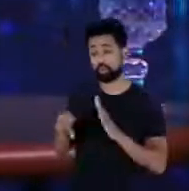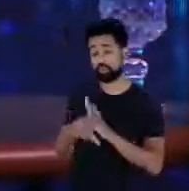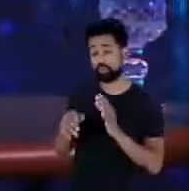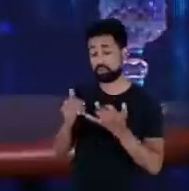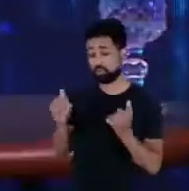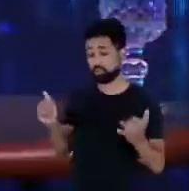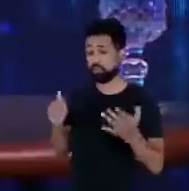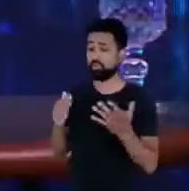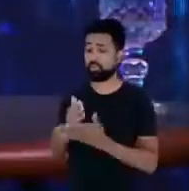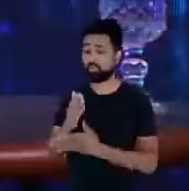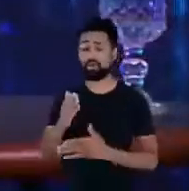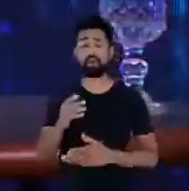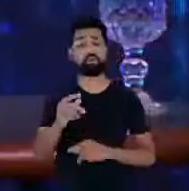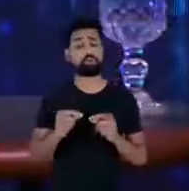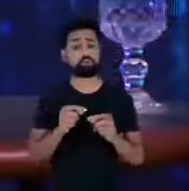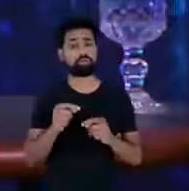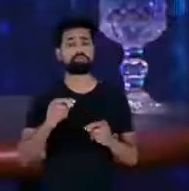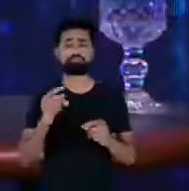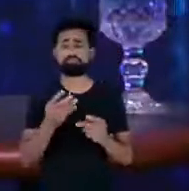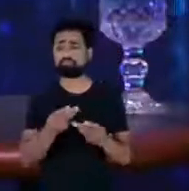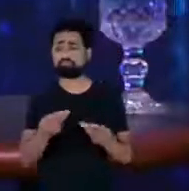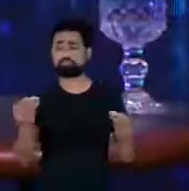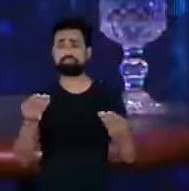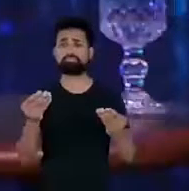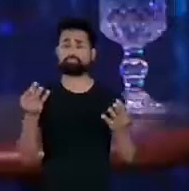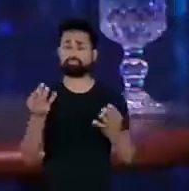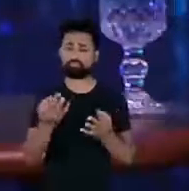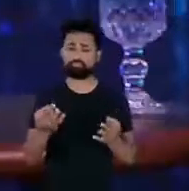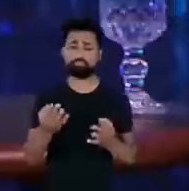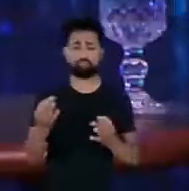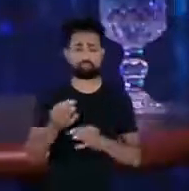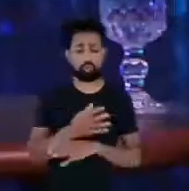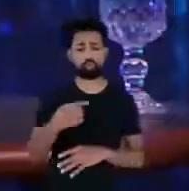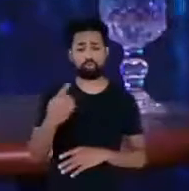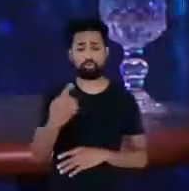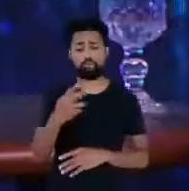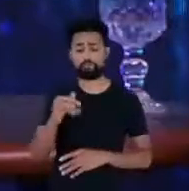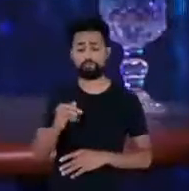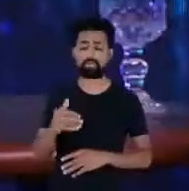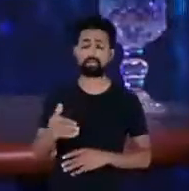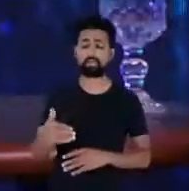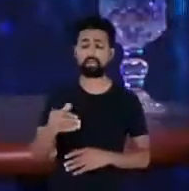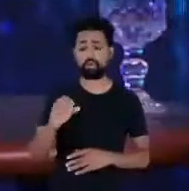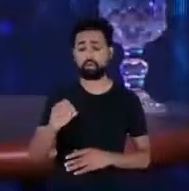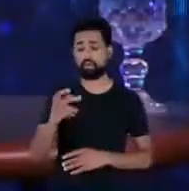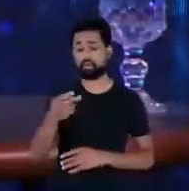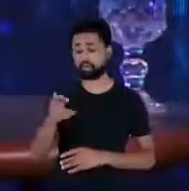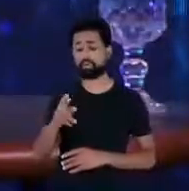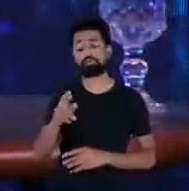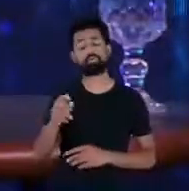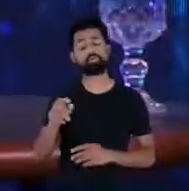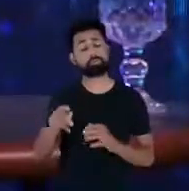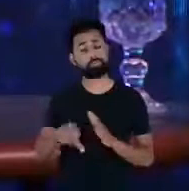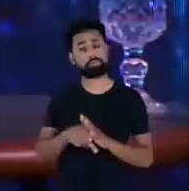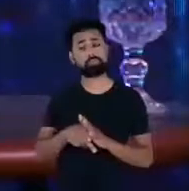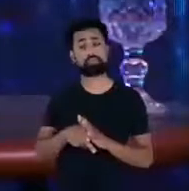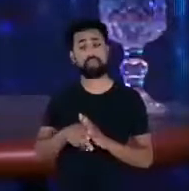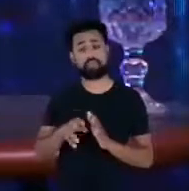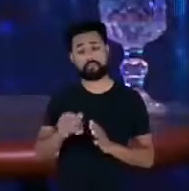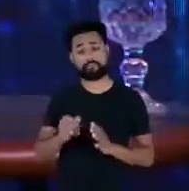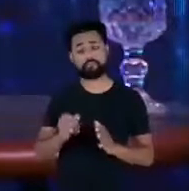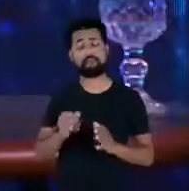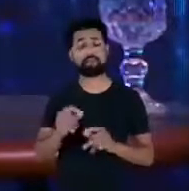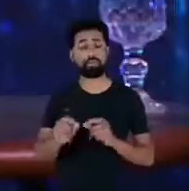praticamente materializado o BNDES vai ser o agente operador desse recurso o Procel vai repassar